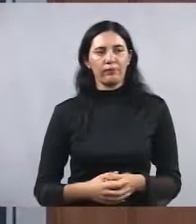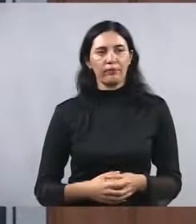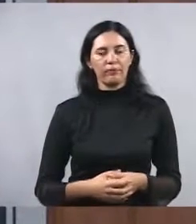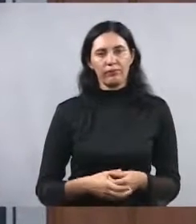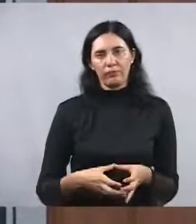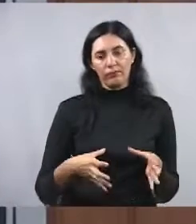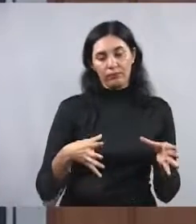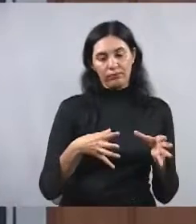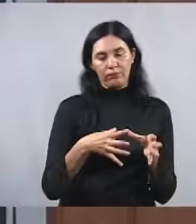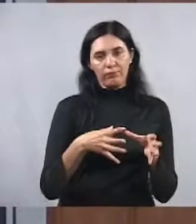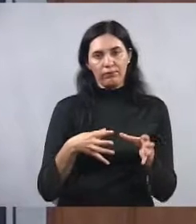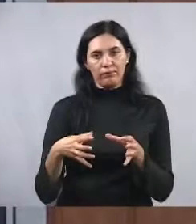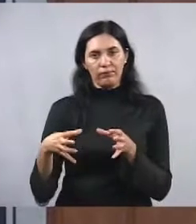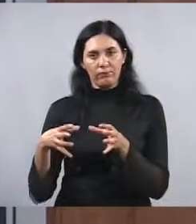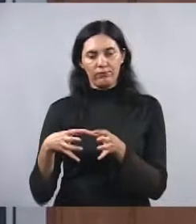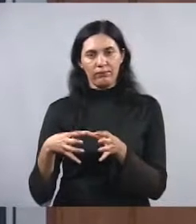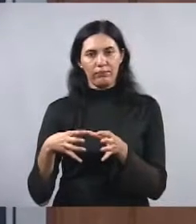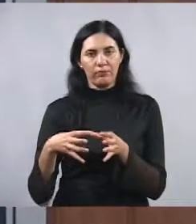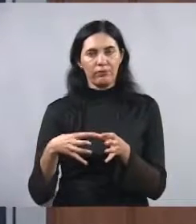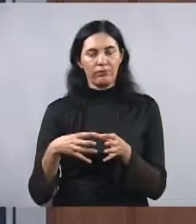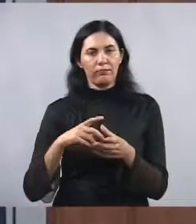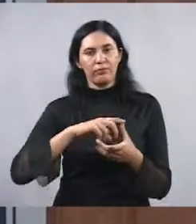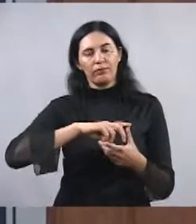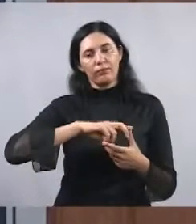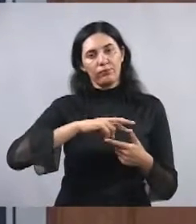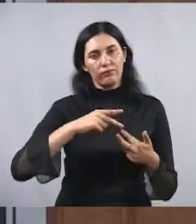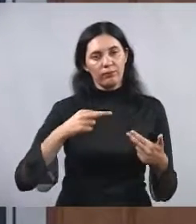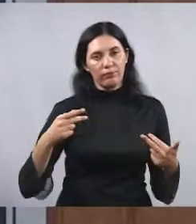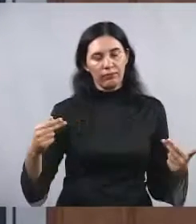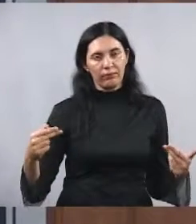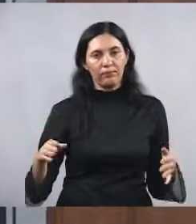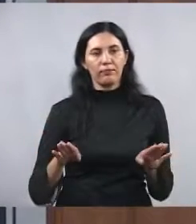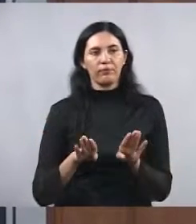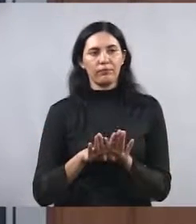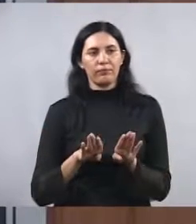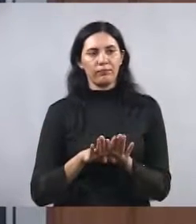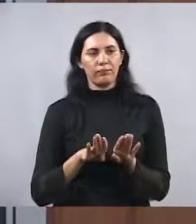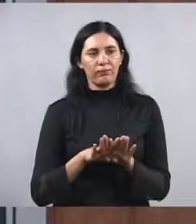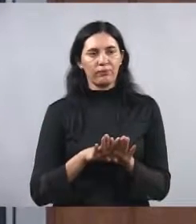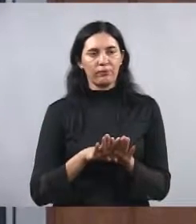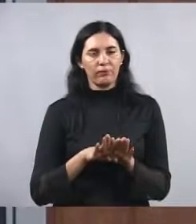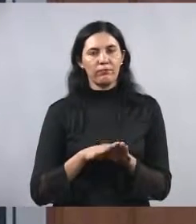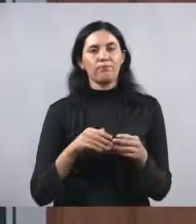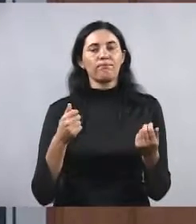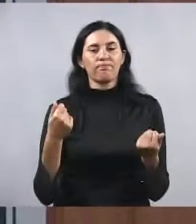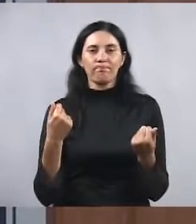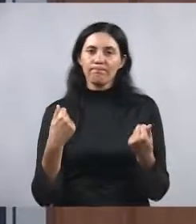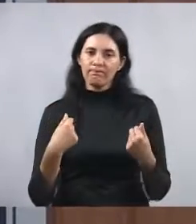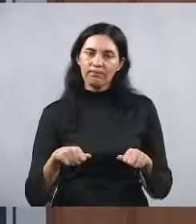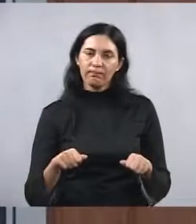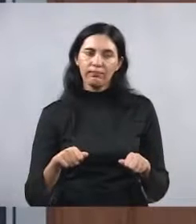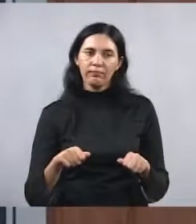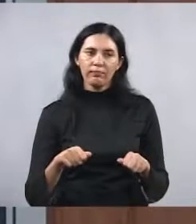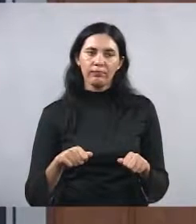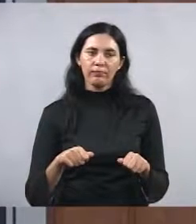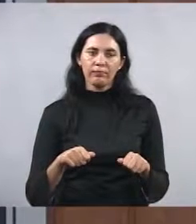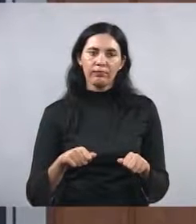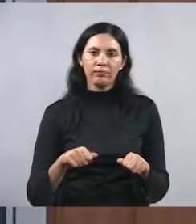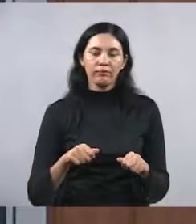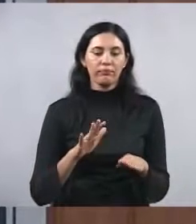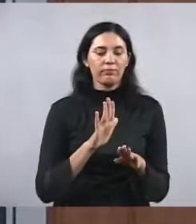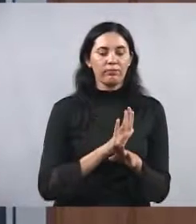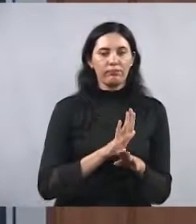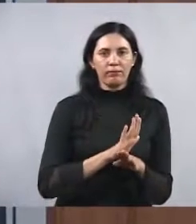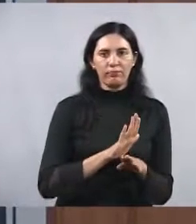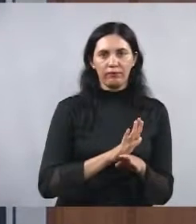uma equipe e há equipamentos absolutamente suficientes para a demanda